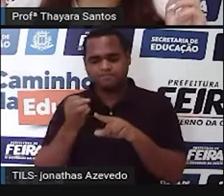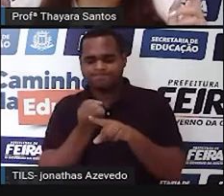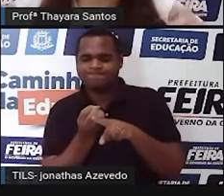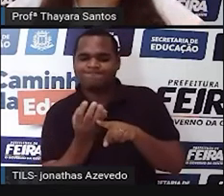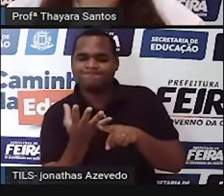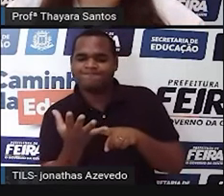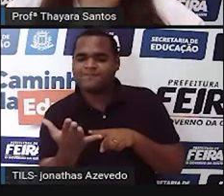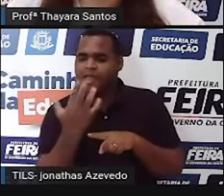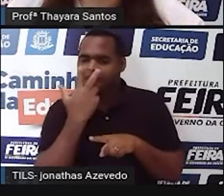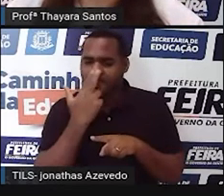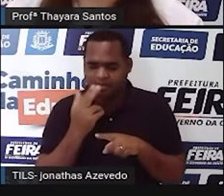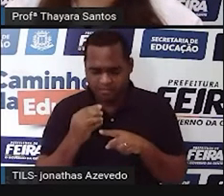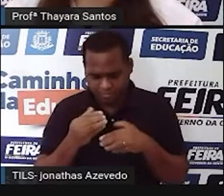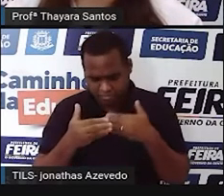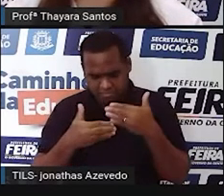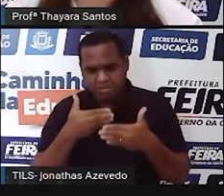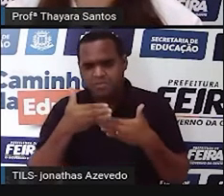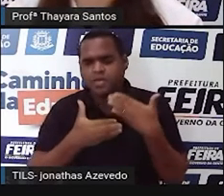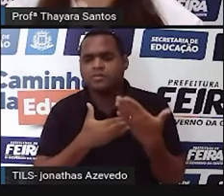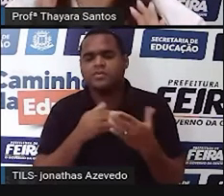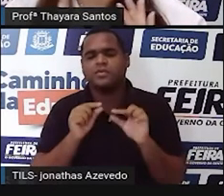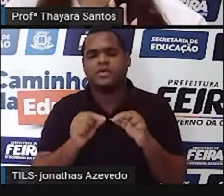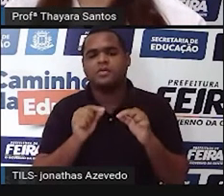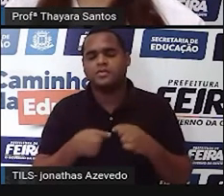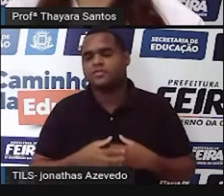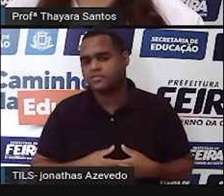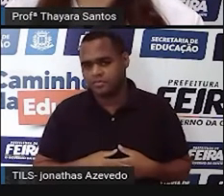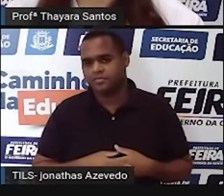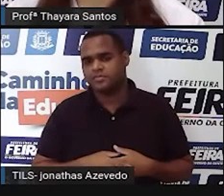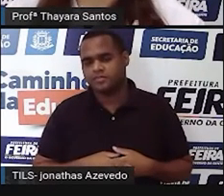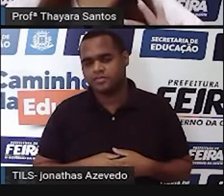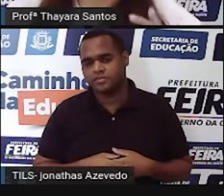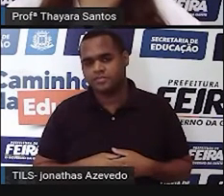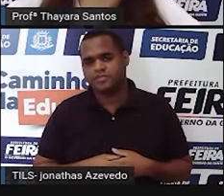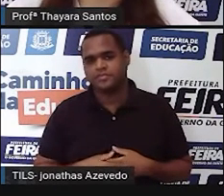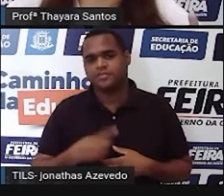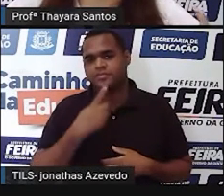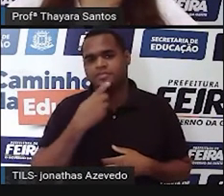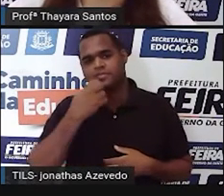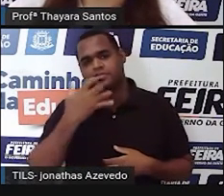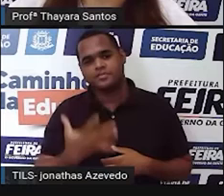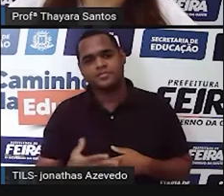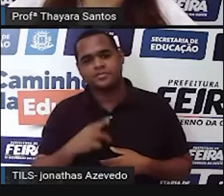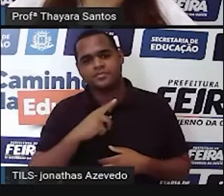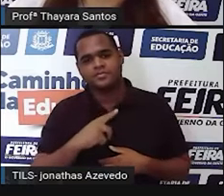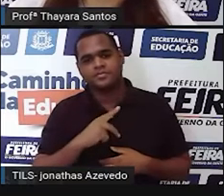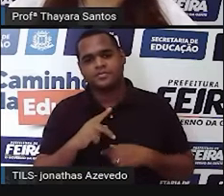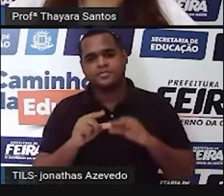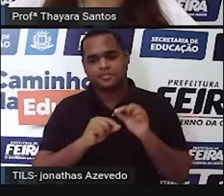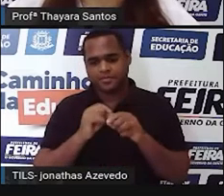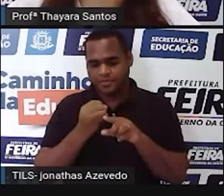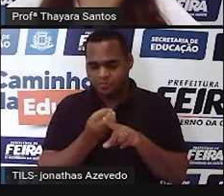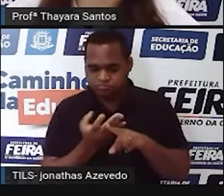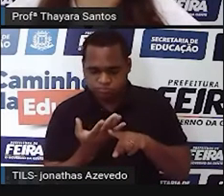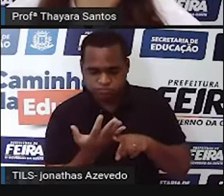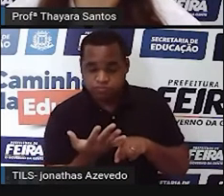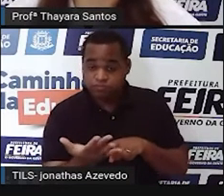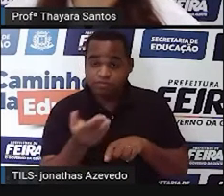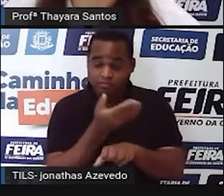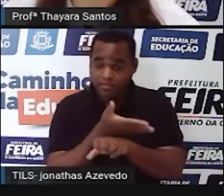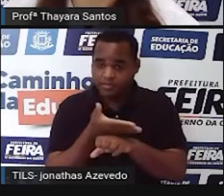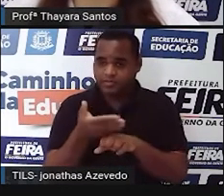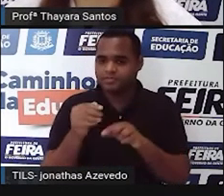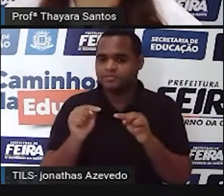amadurecem. Por que eu estou falando desse jeito? É o seguinte, o testículo produz esse espermatozoide. Só que esse